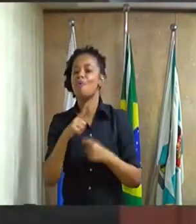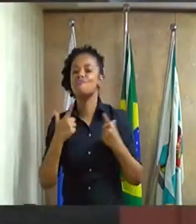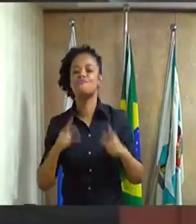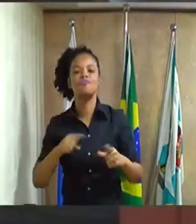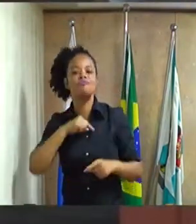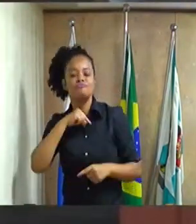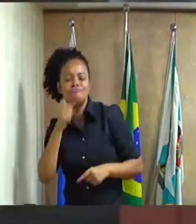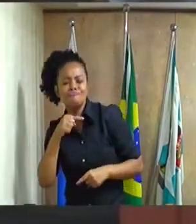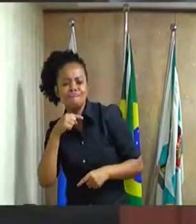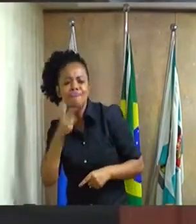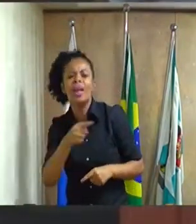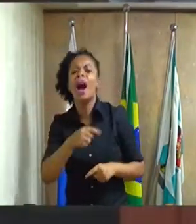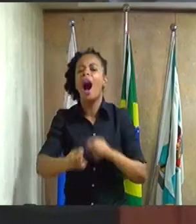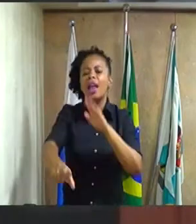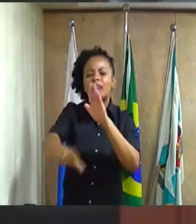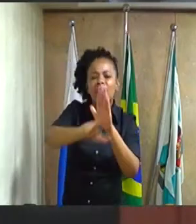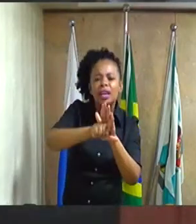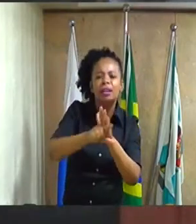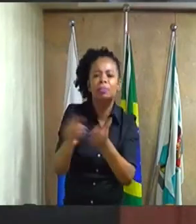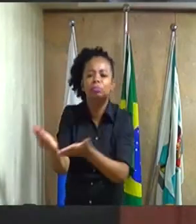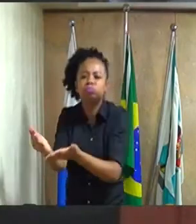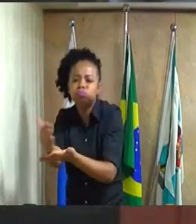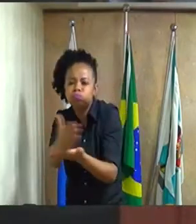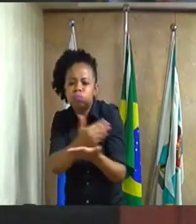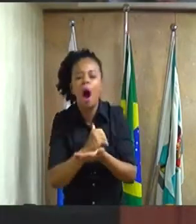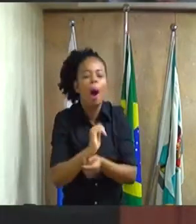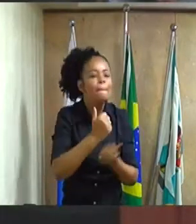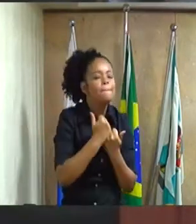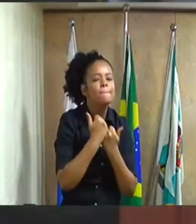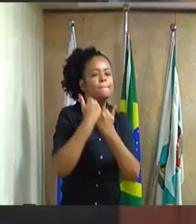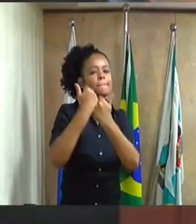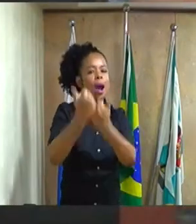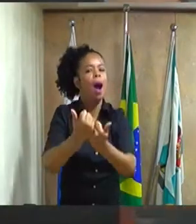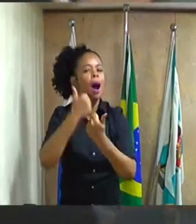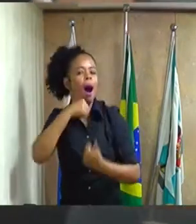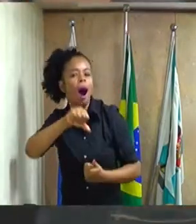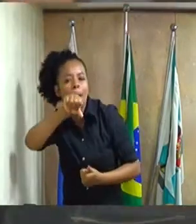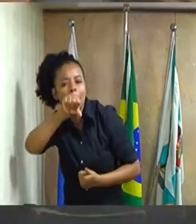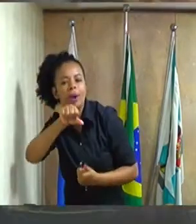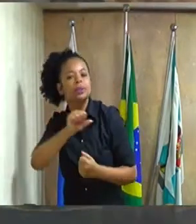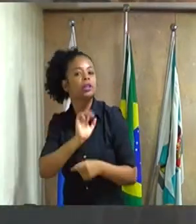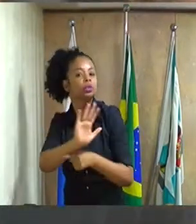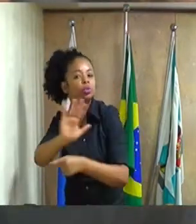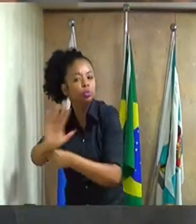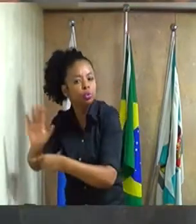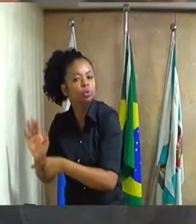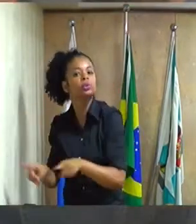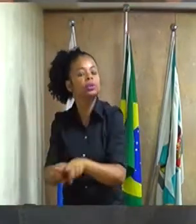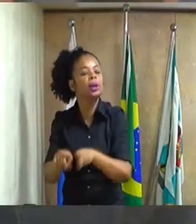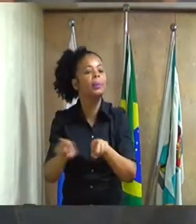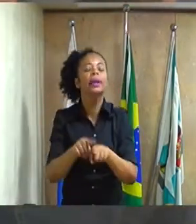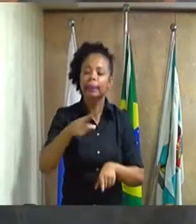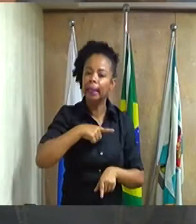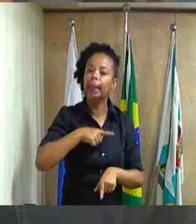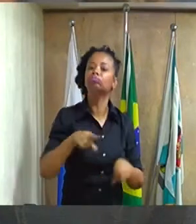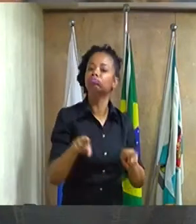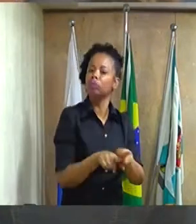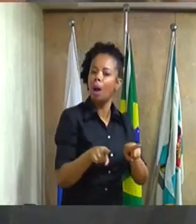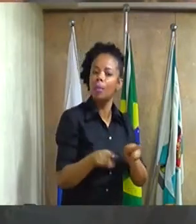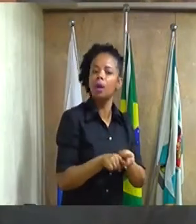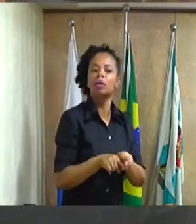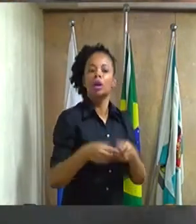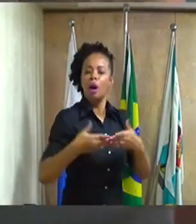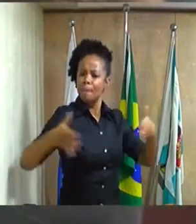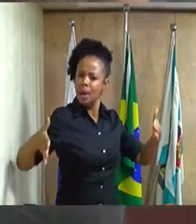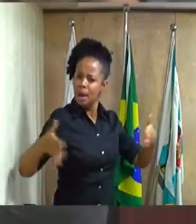obra do local para acolher a mãe caxiense, ali nós teremos também segmentos